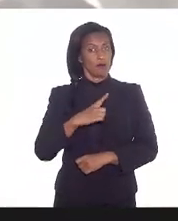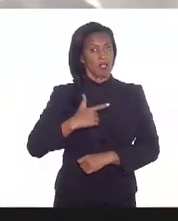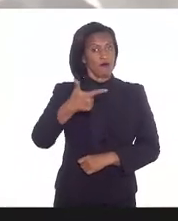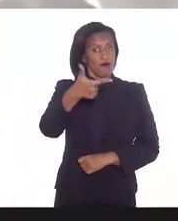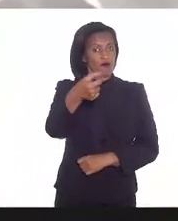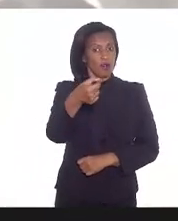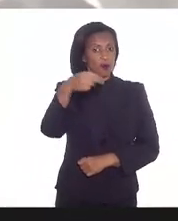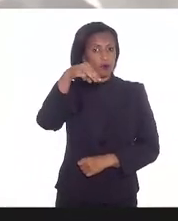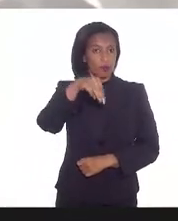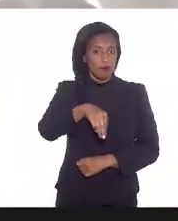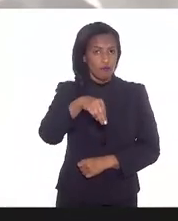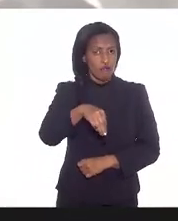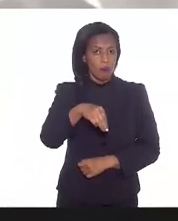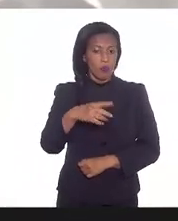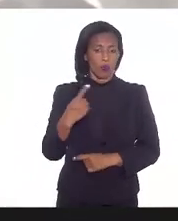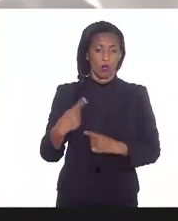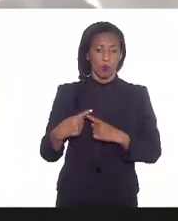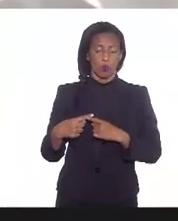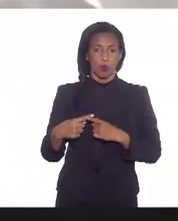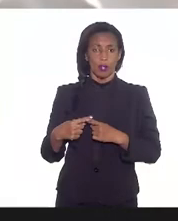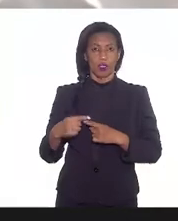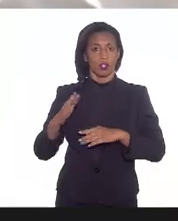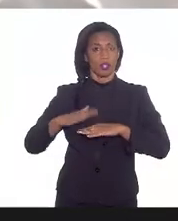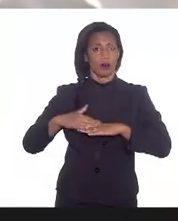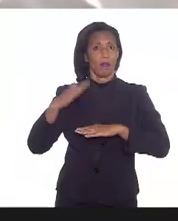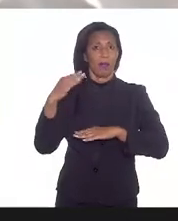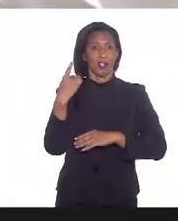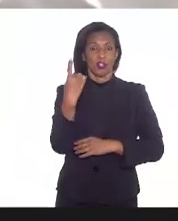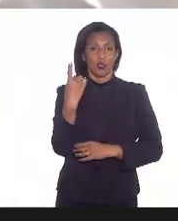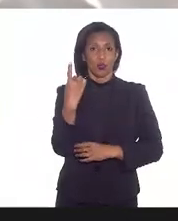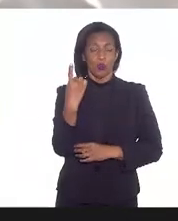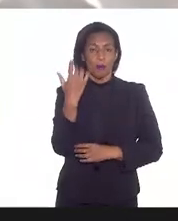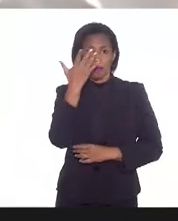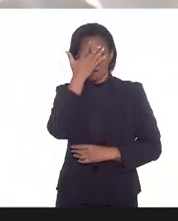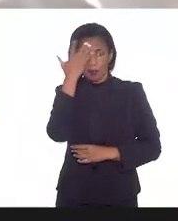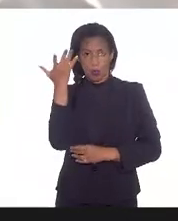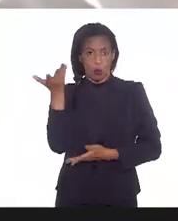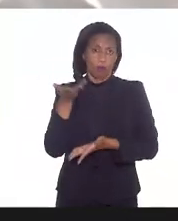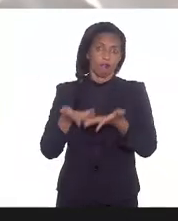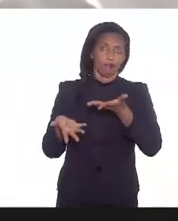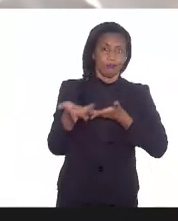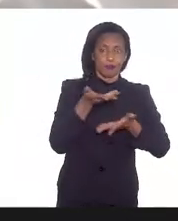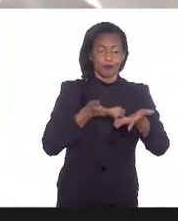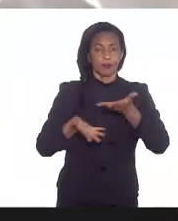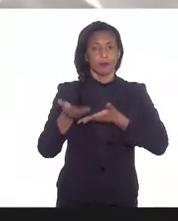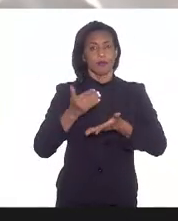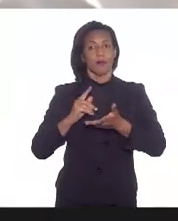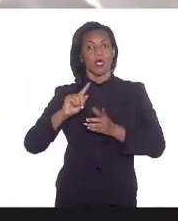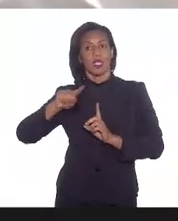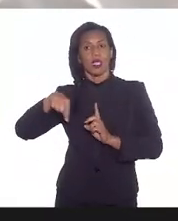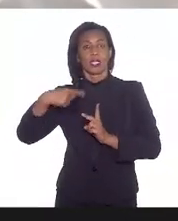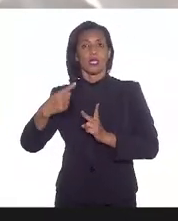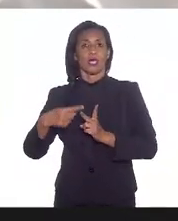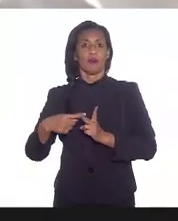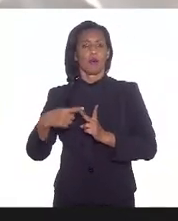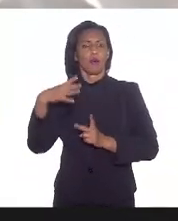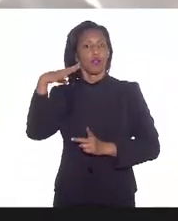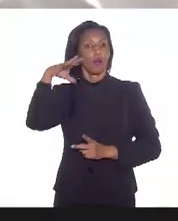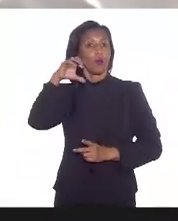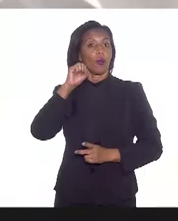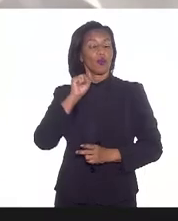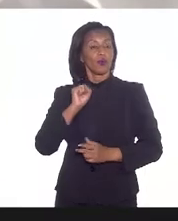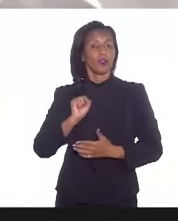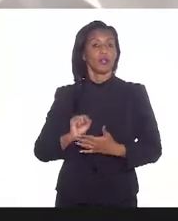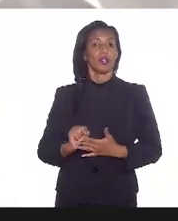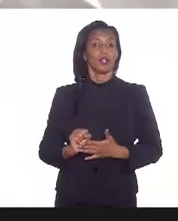apresentação, já que temos mais de uma pessoa participando, e em seguida vamos ouvir, em seguida